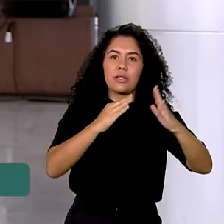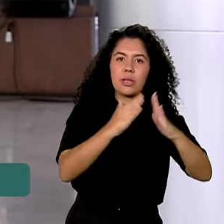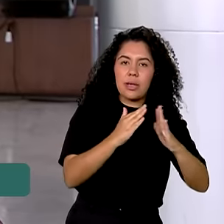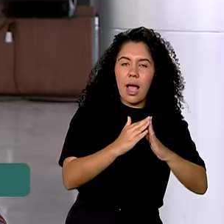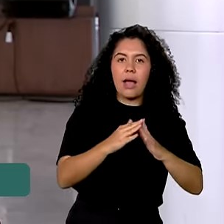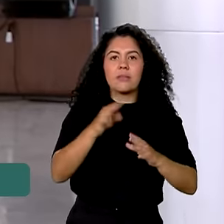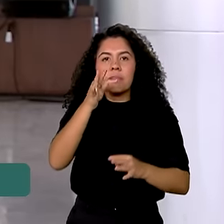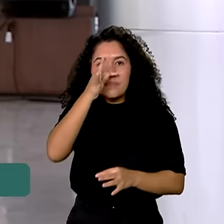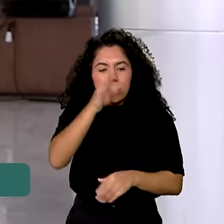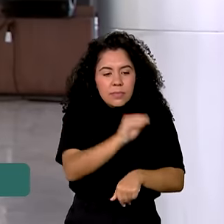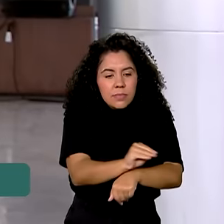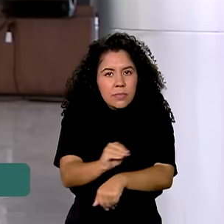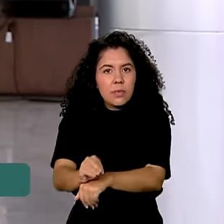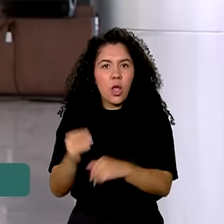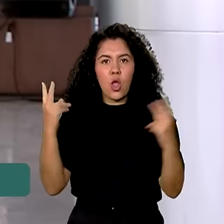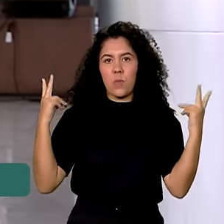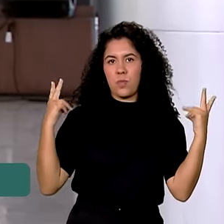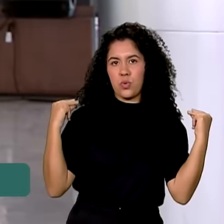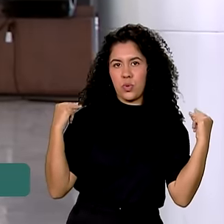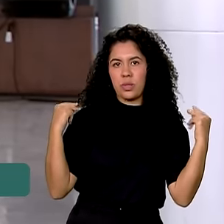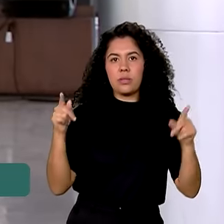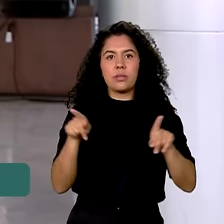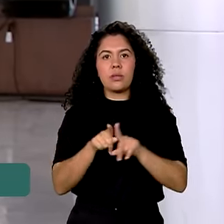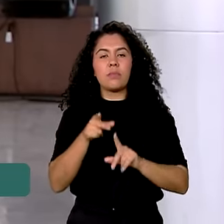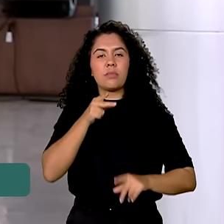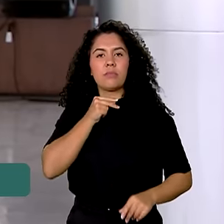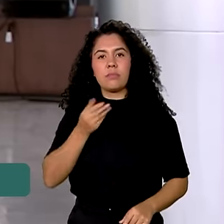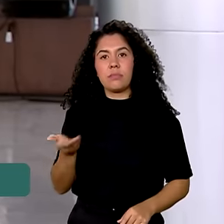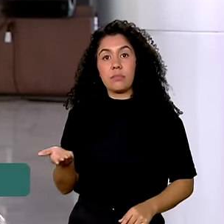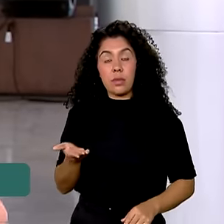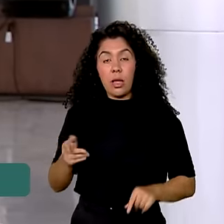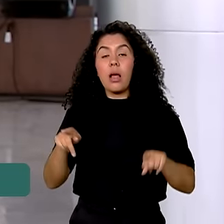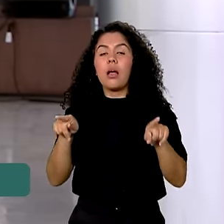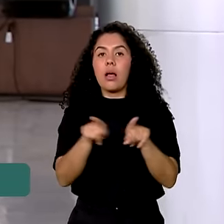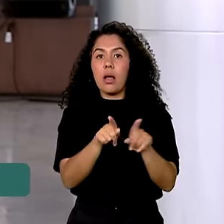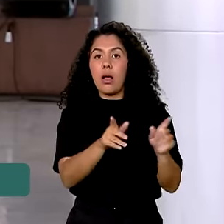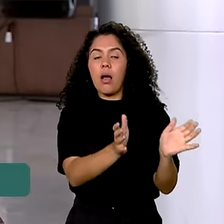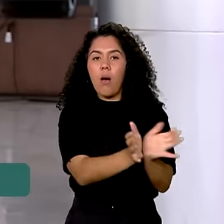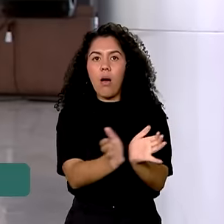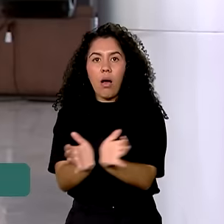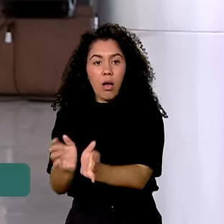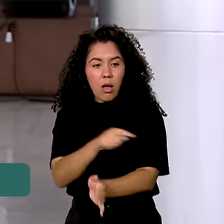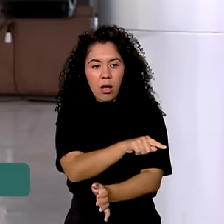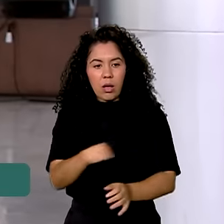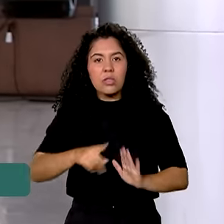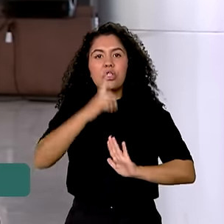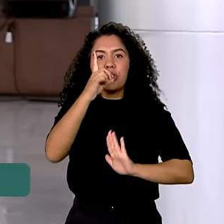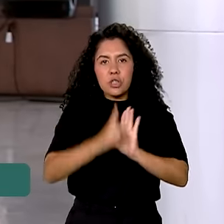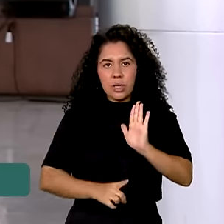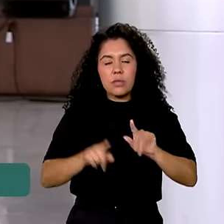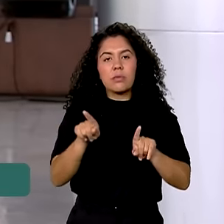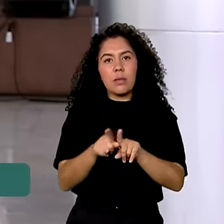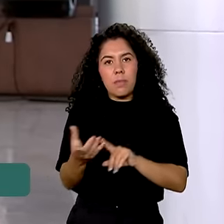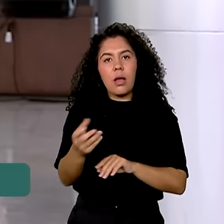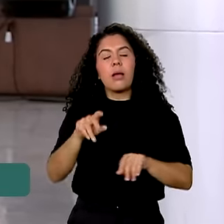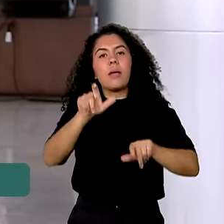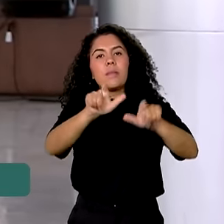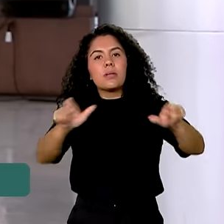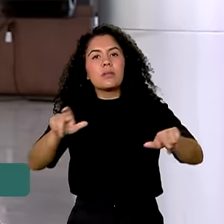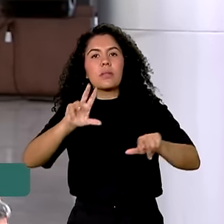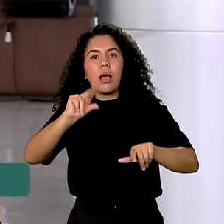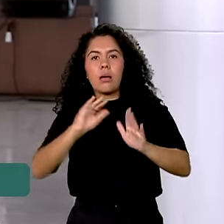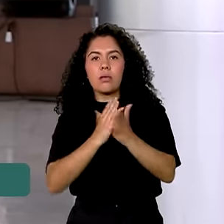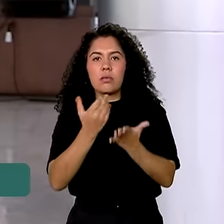motoristas e mordomos. Além desta categoria, também terão direito ao benefício trabalhadores formais de empresas,